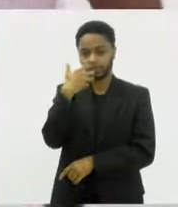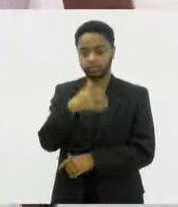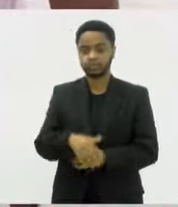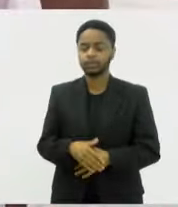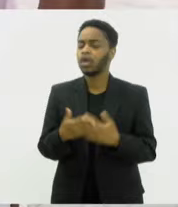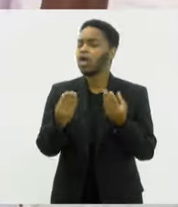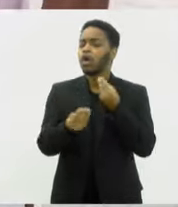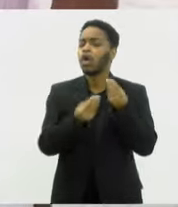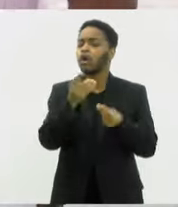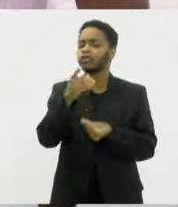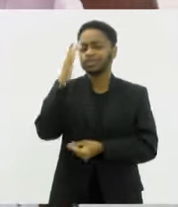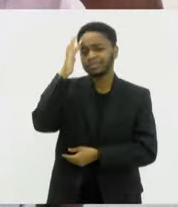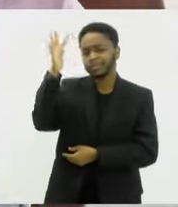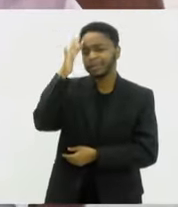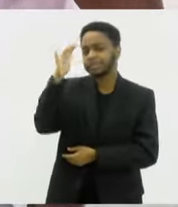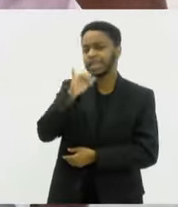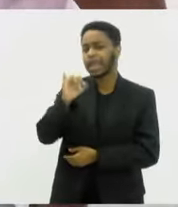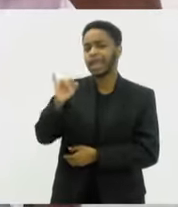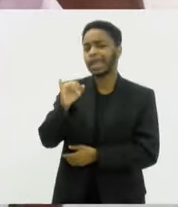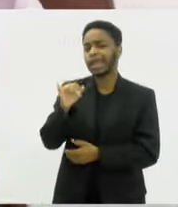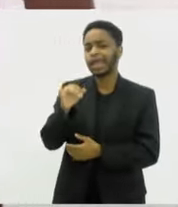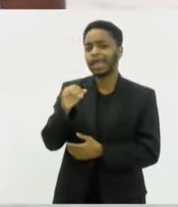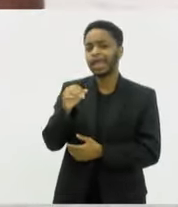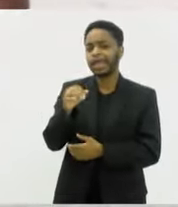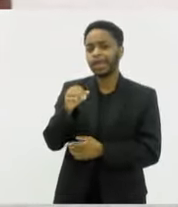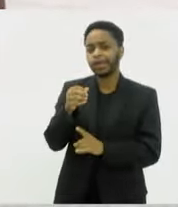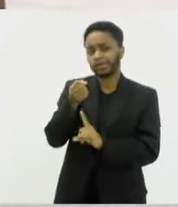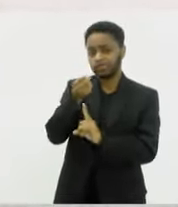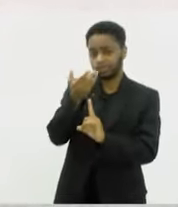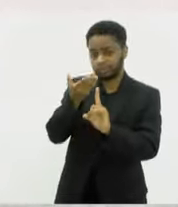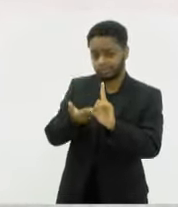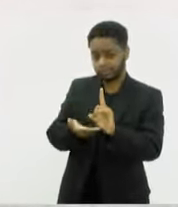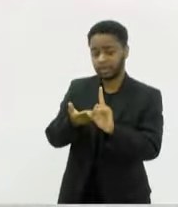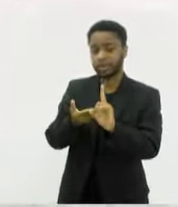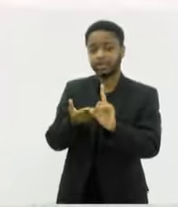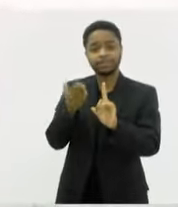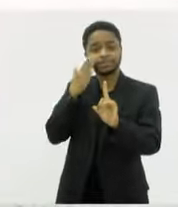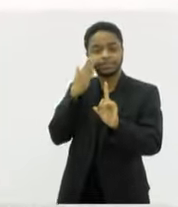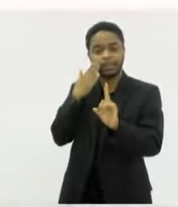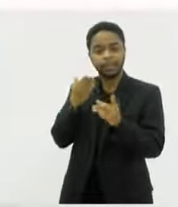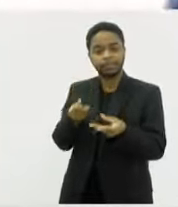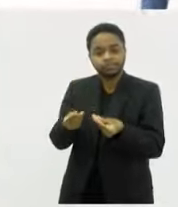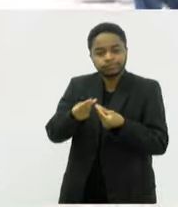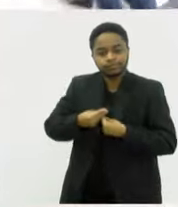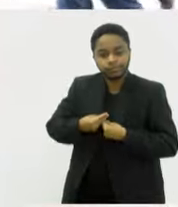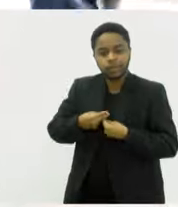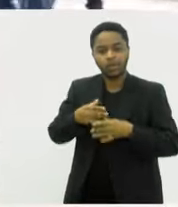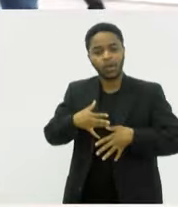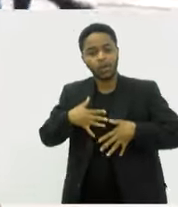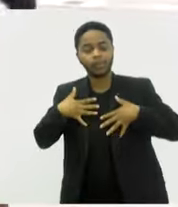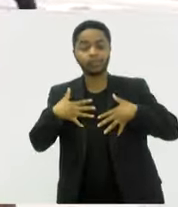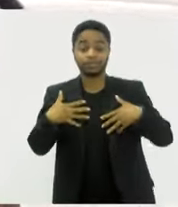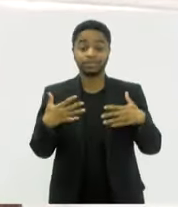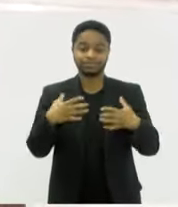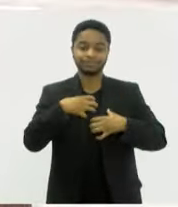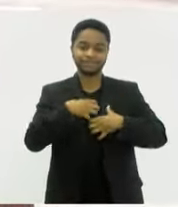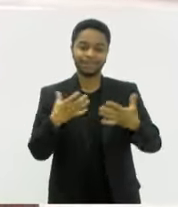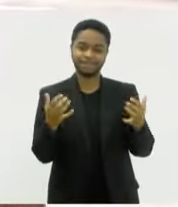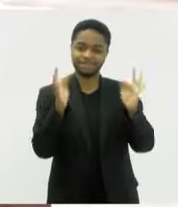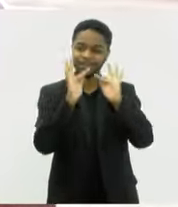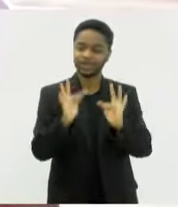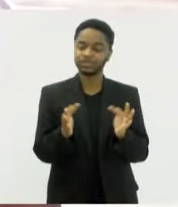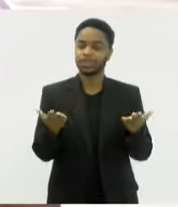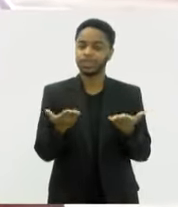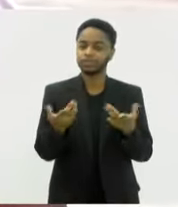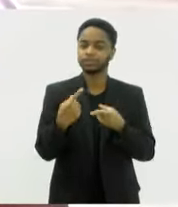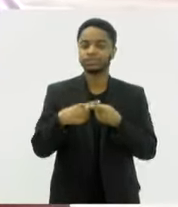a Dona Ivone Lara reagiria a essa grande homenagem? Bom dia! Bom dia a todos! Ela iria estar agora bem feliz, né? Sabendo desse